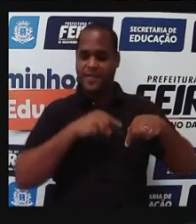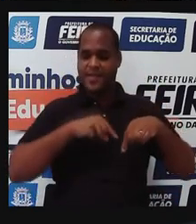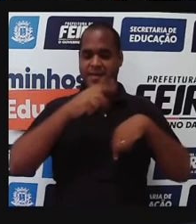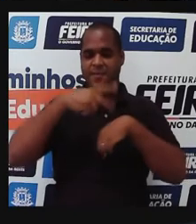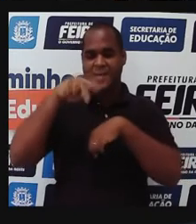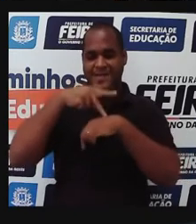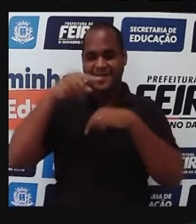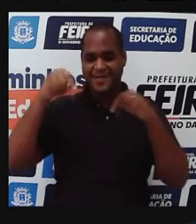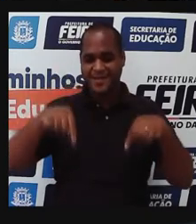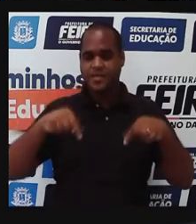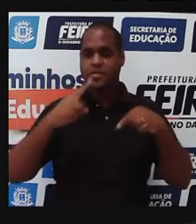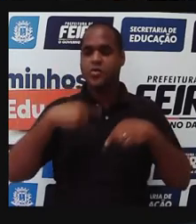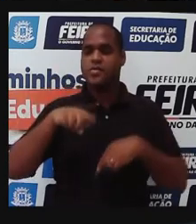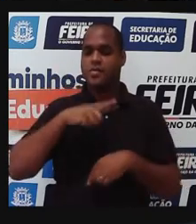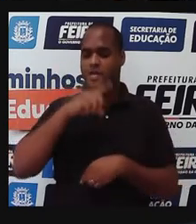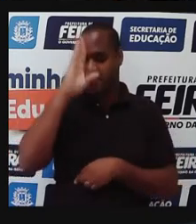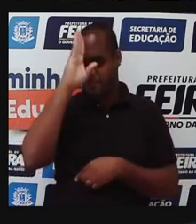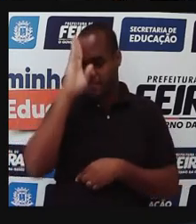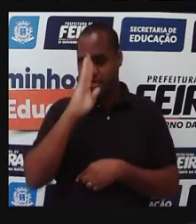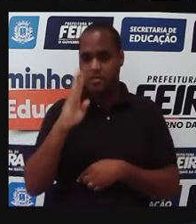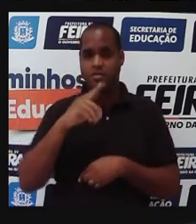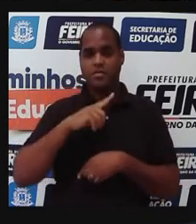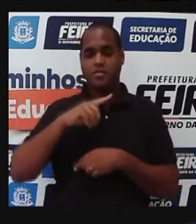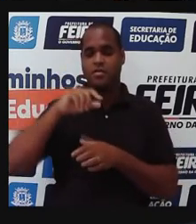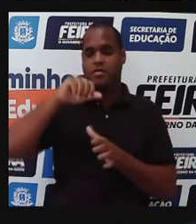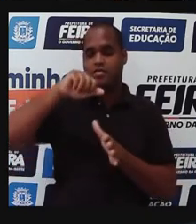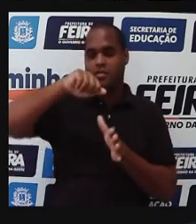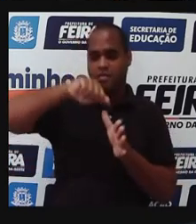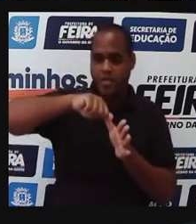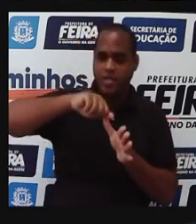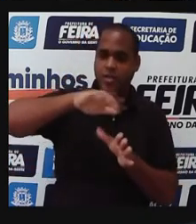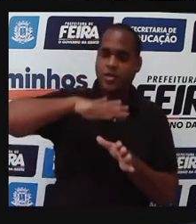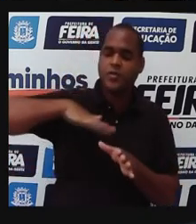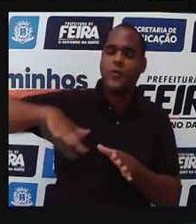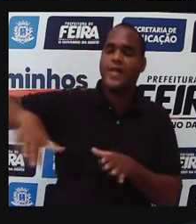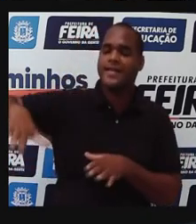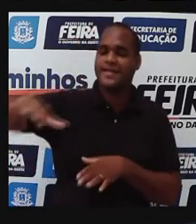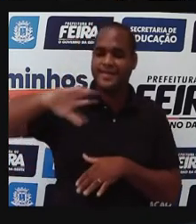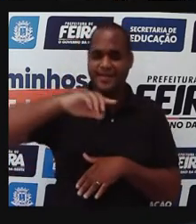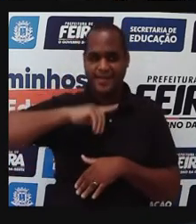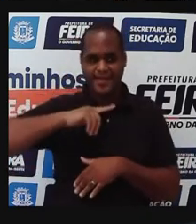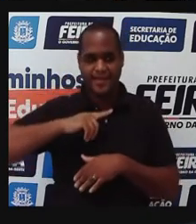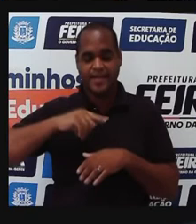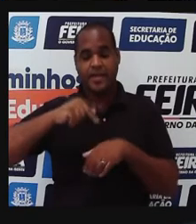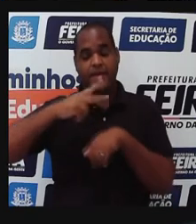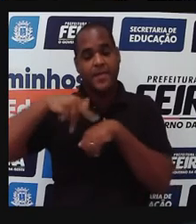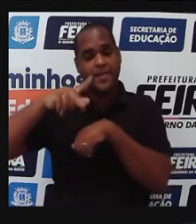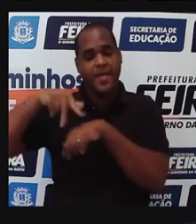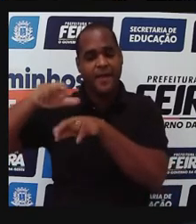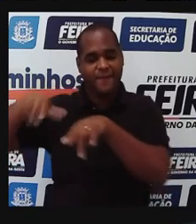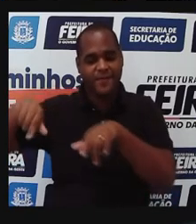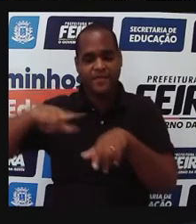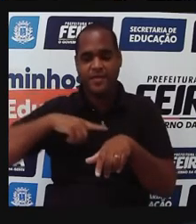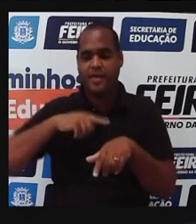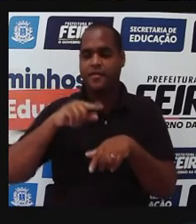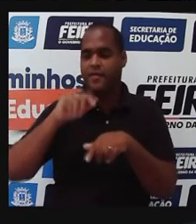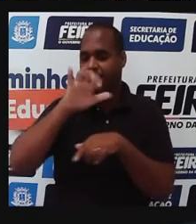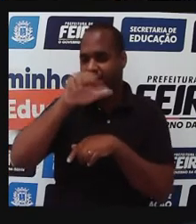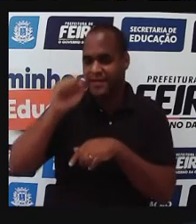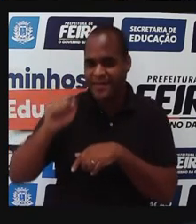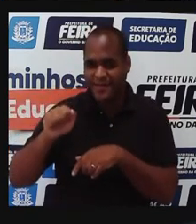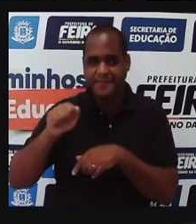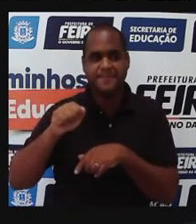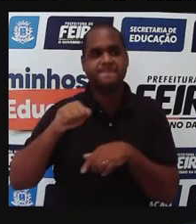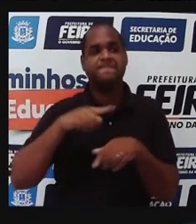países. Então, nós temos no Brasil, na América, vários países da América Latina, vários países do continente africano,